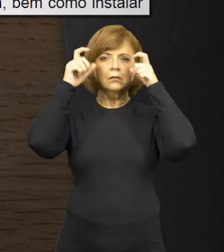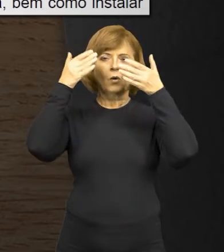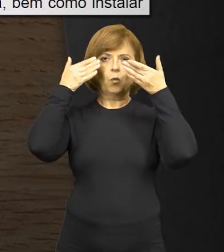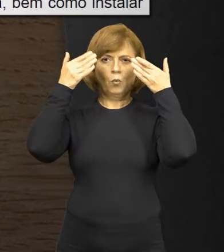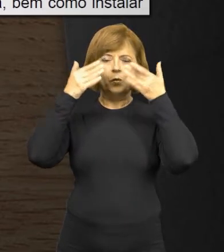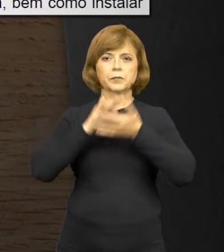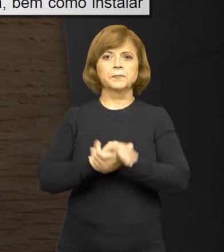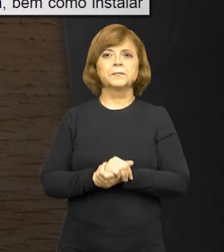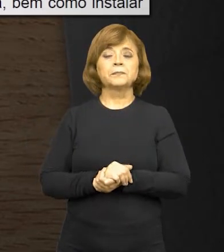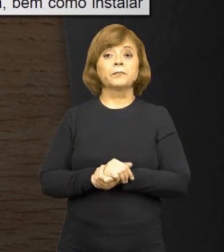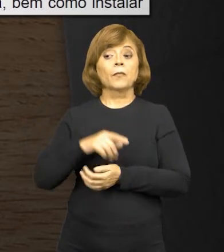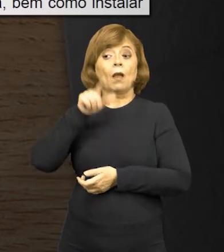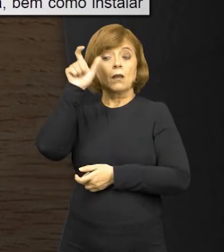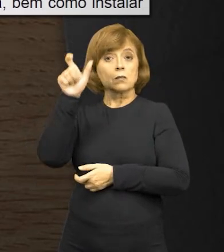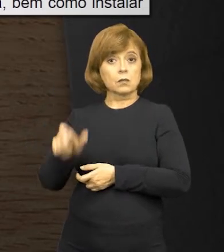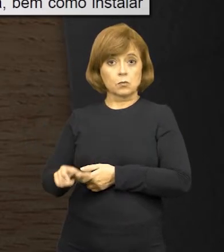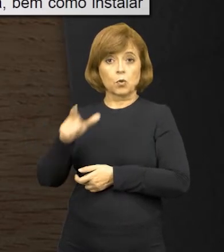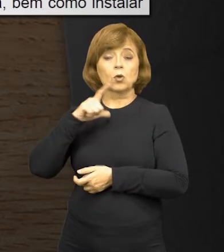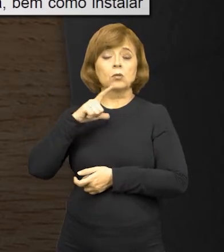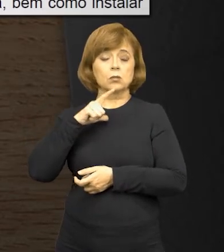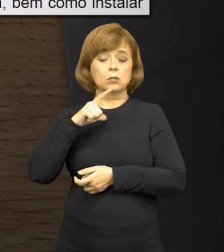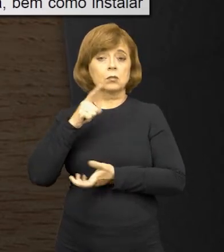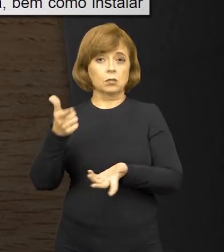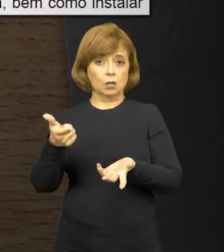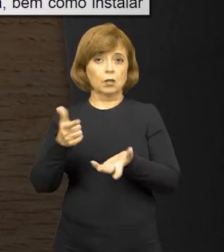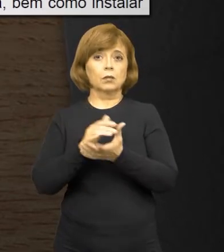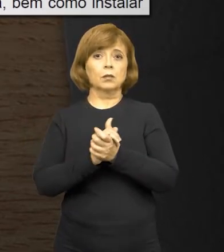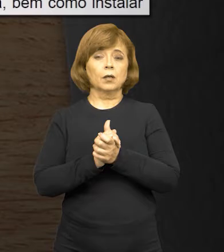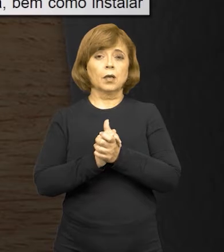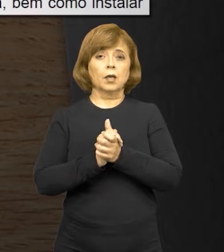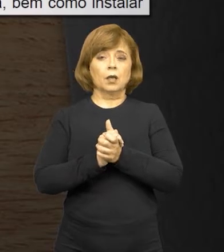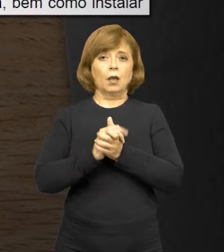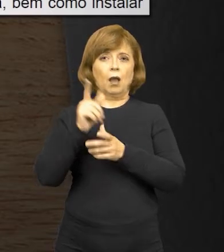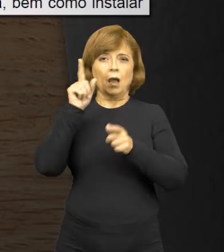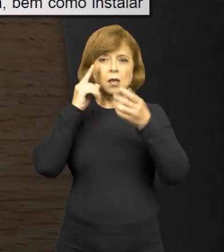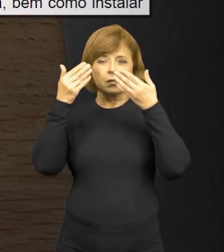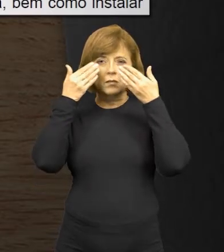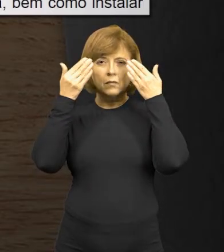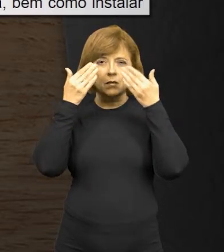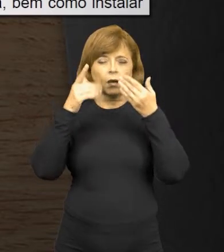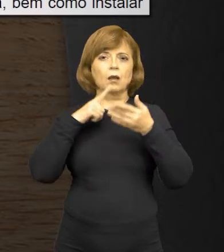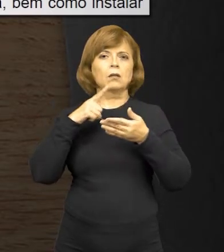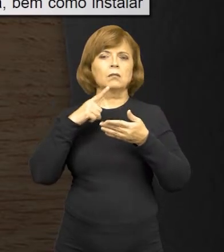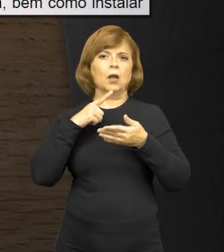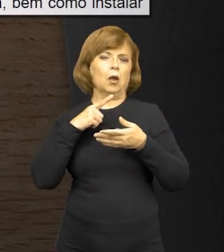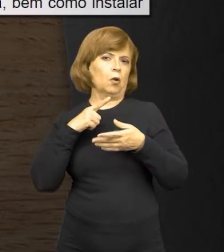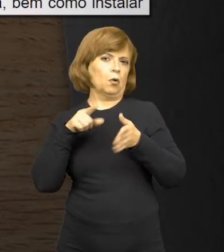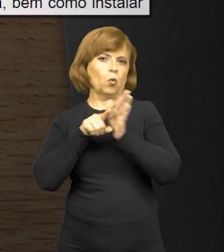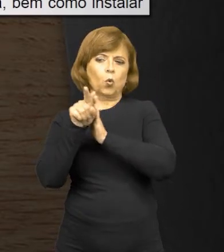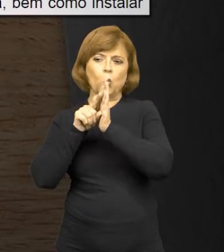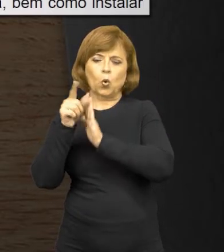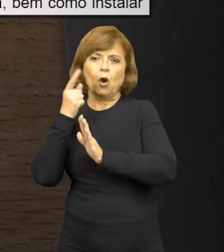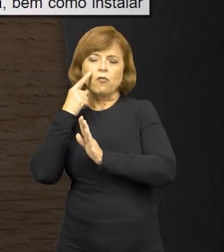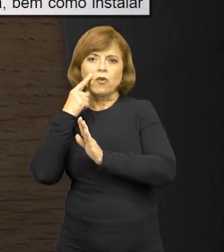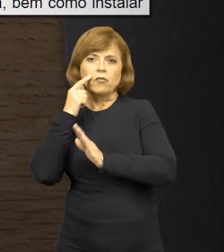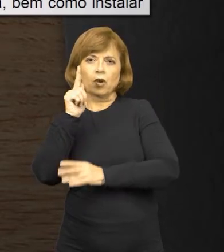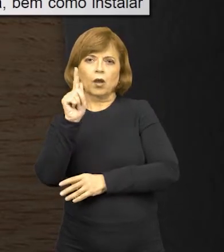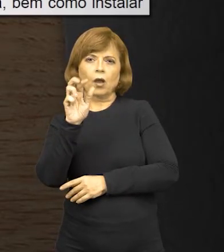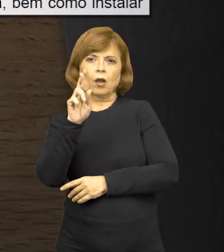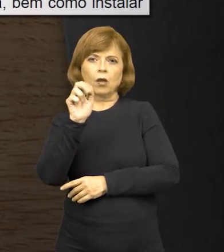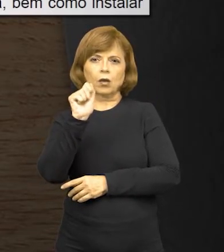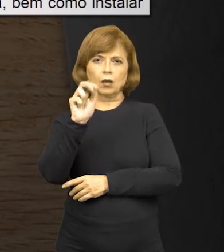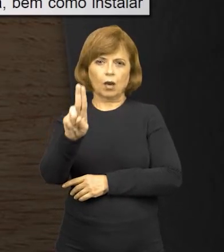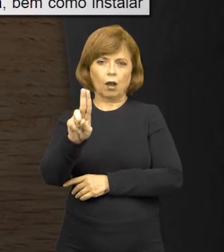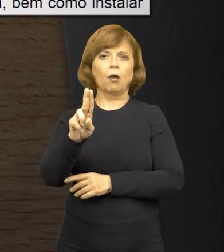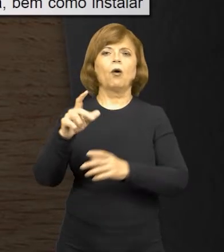Essas pessoas eram submetidas, esses pacientes eram submetidos a um exame para verificar o grau